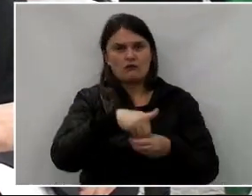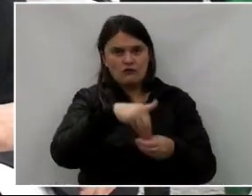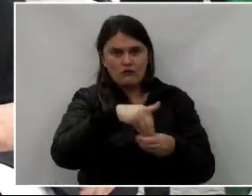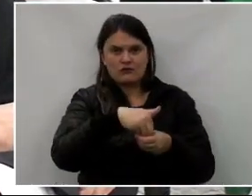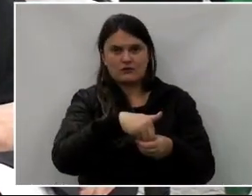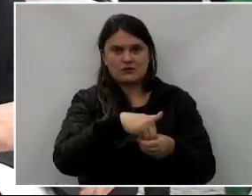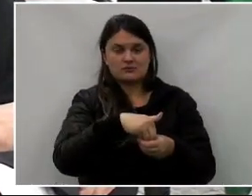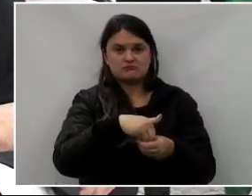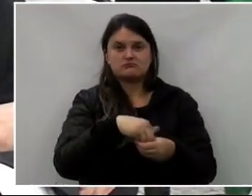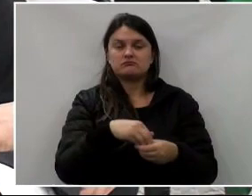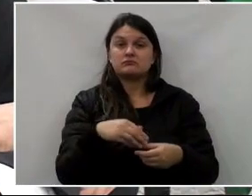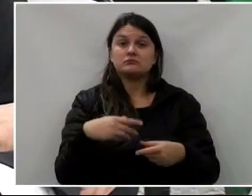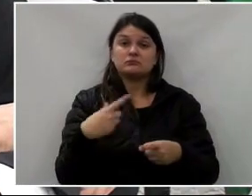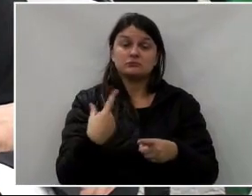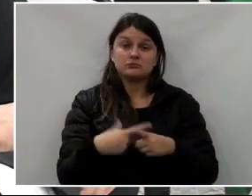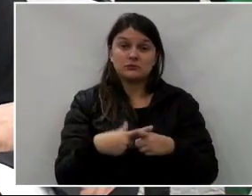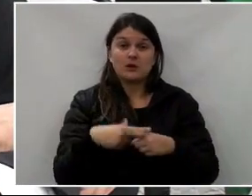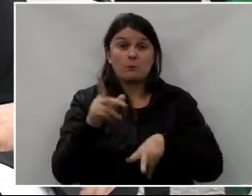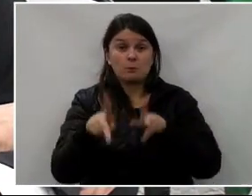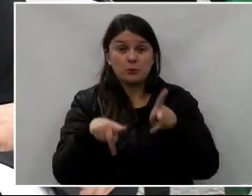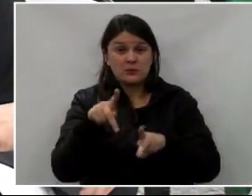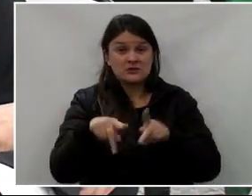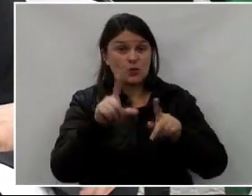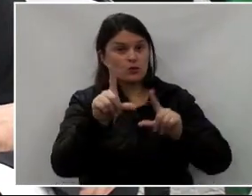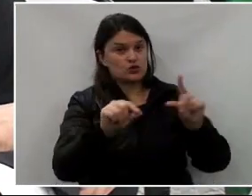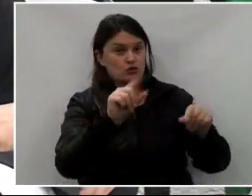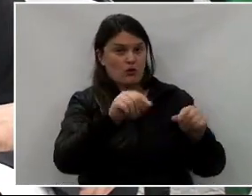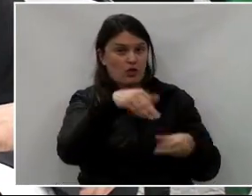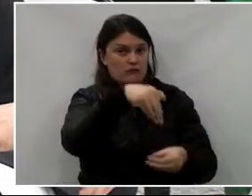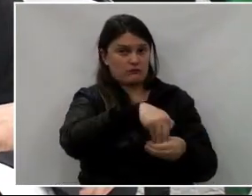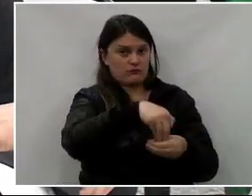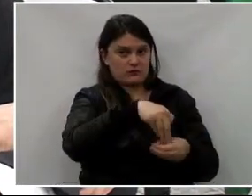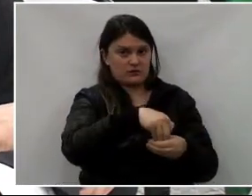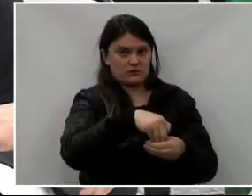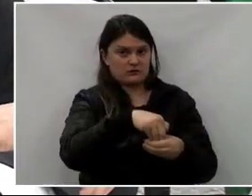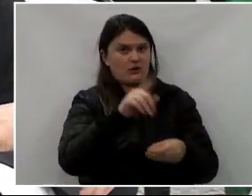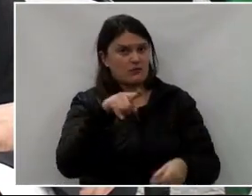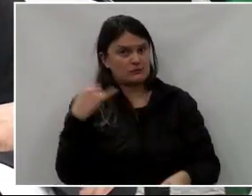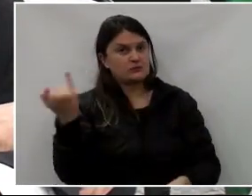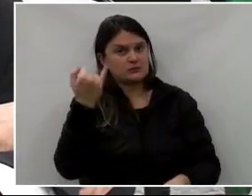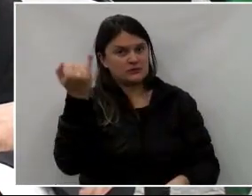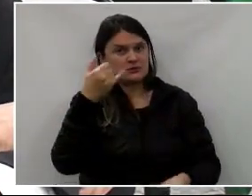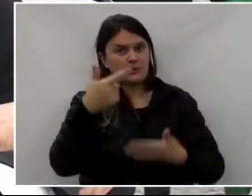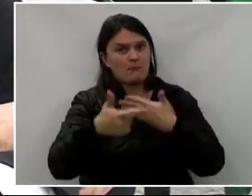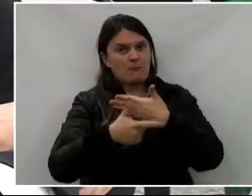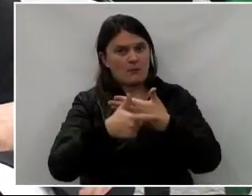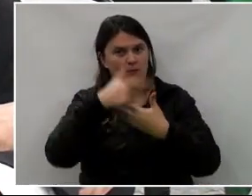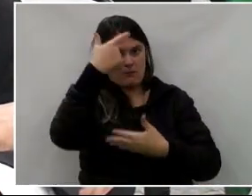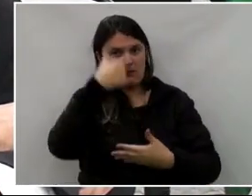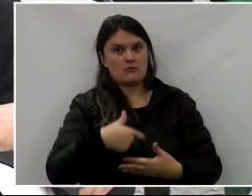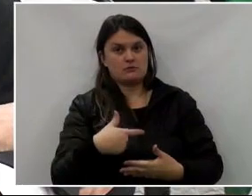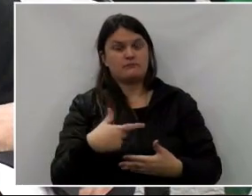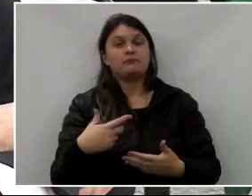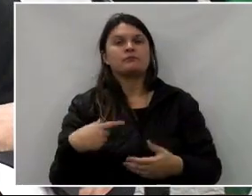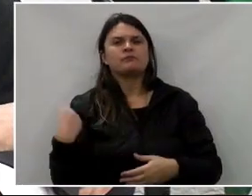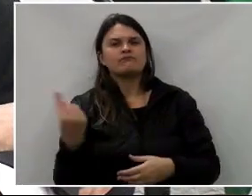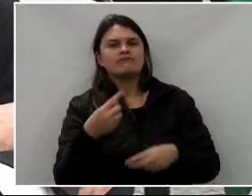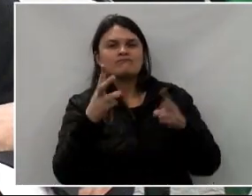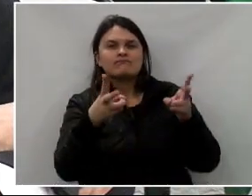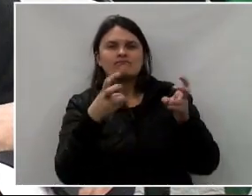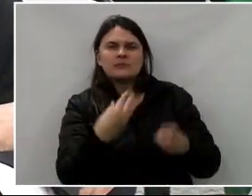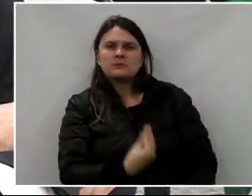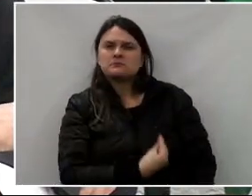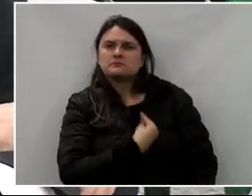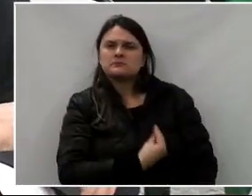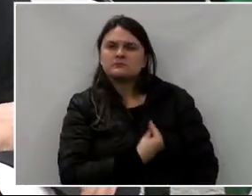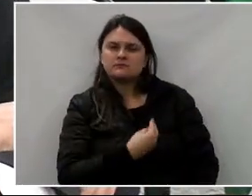município. Afinal de contas, a população exerce um papel importantíssimo. E nós observamos a presença